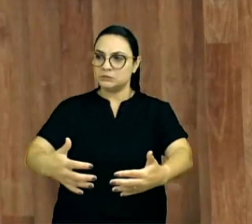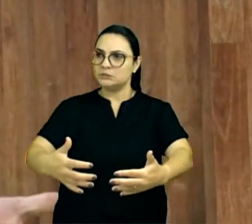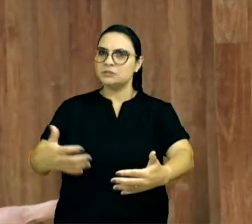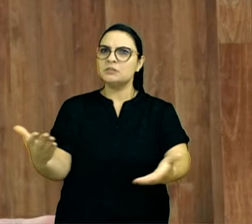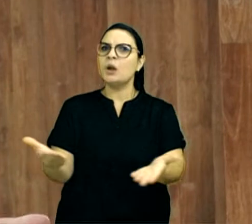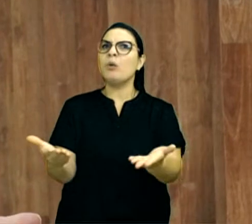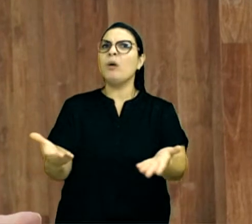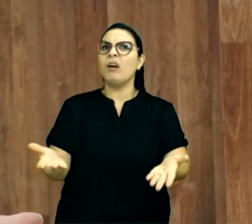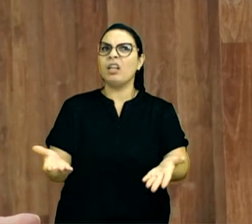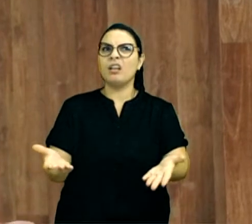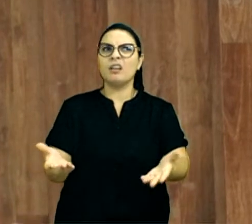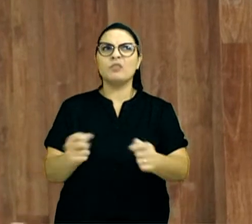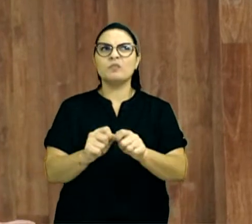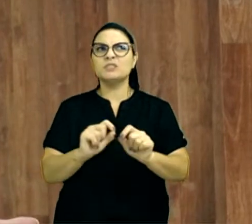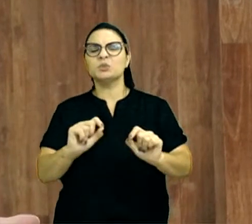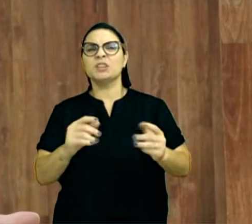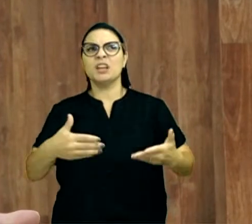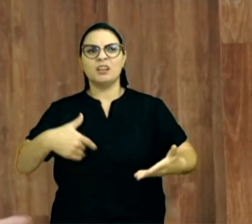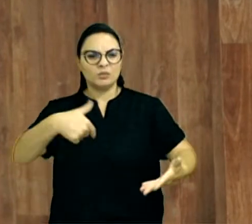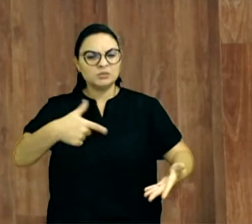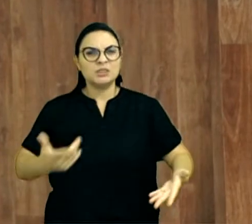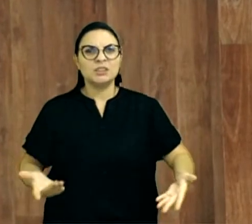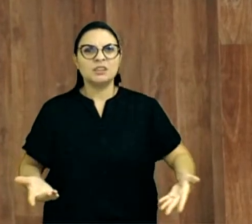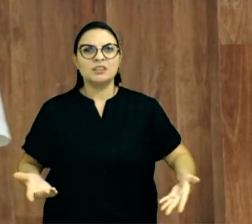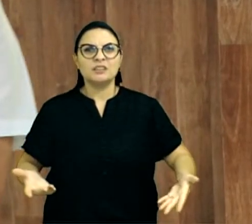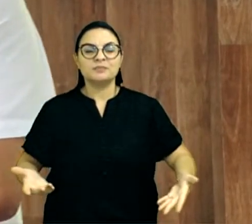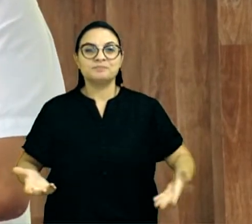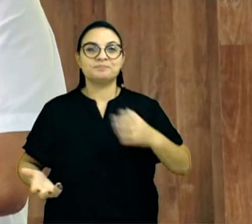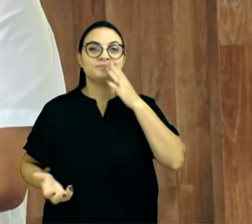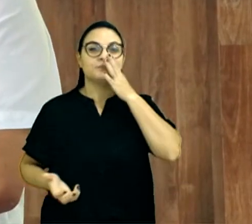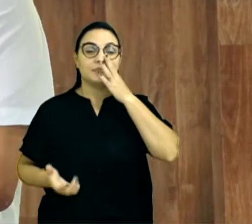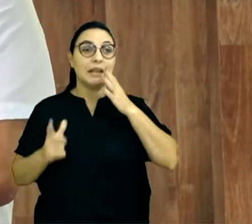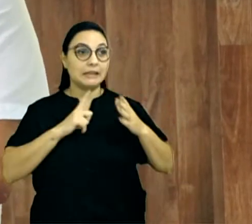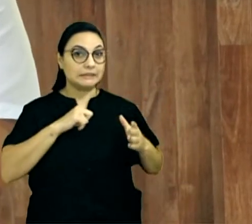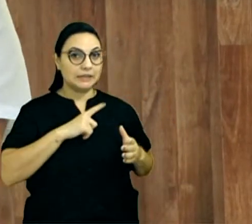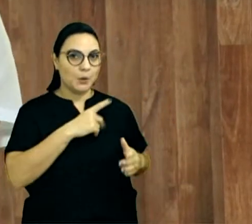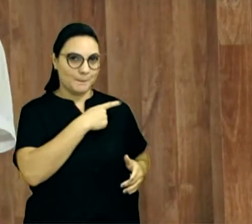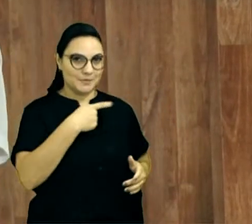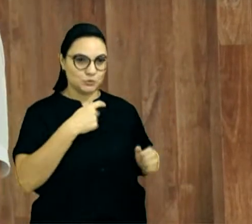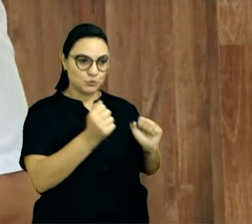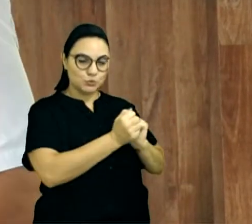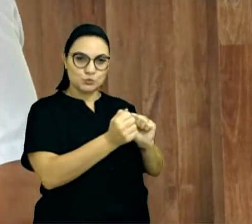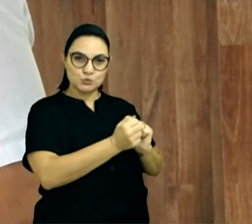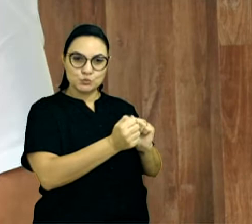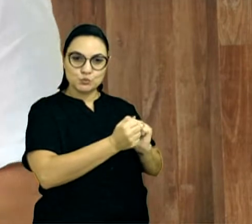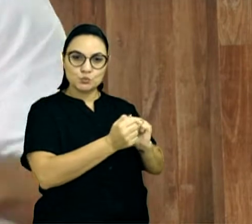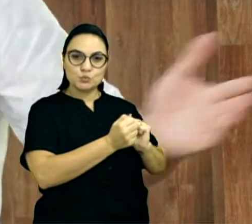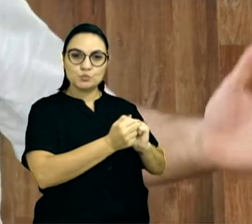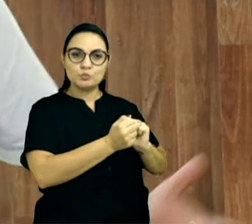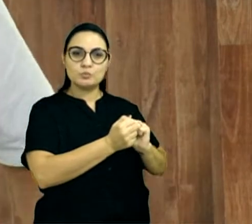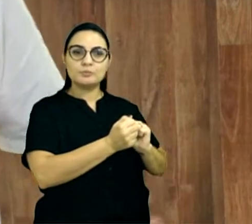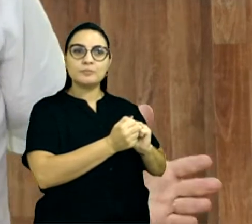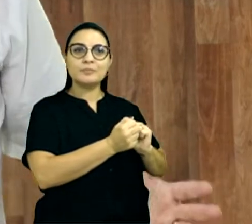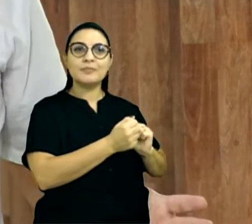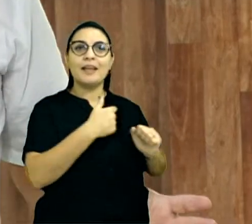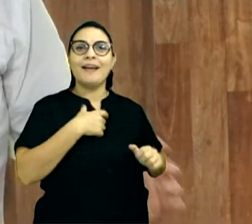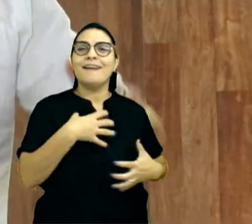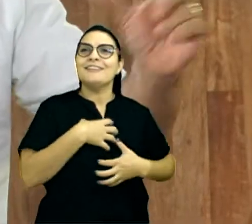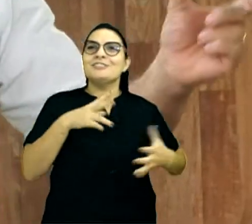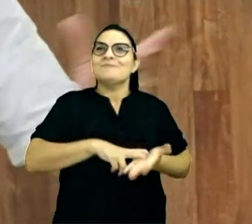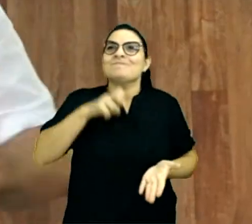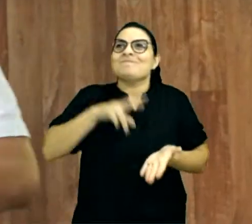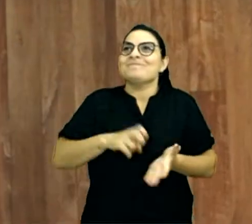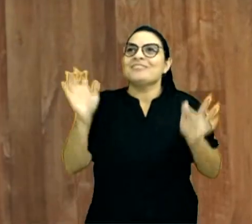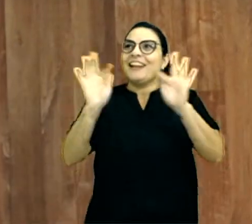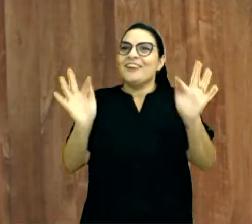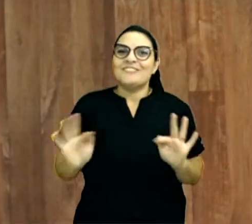meu, o eu vou fazer com isso? E tinha um irmão que estava me acompanhando, um pastor, numa condição boa também, mas ele estava todo feliz, não sei se